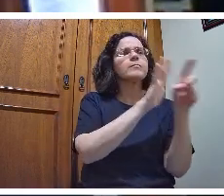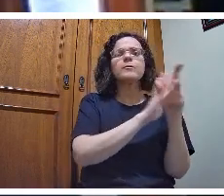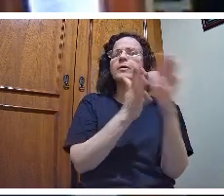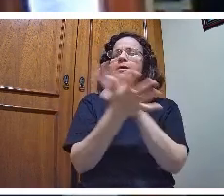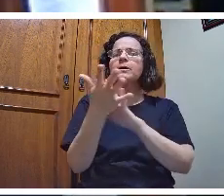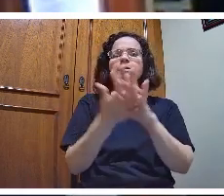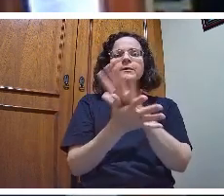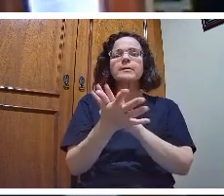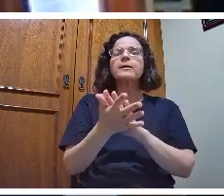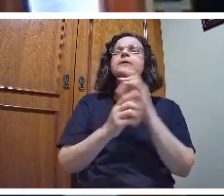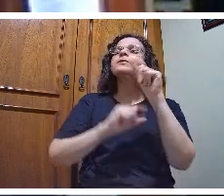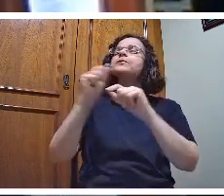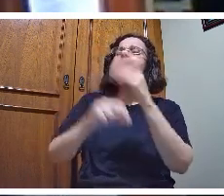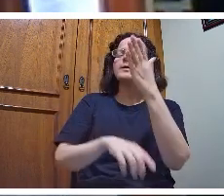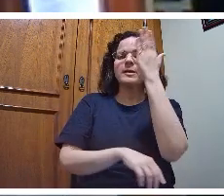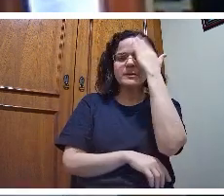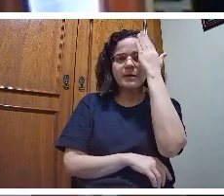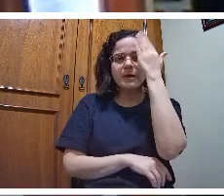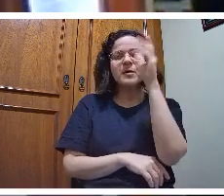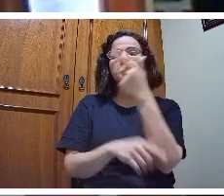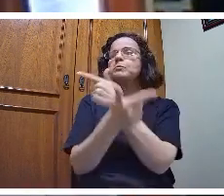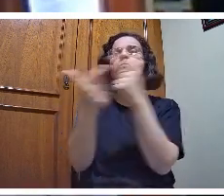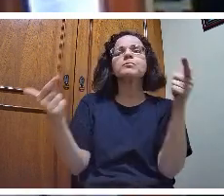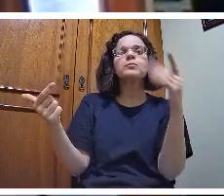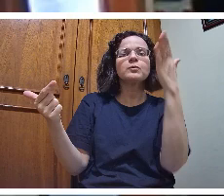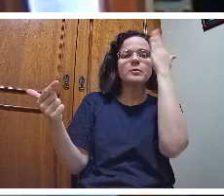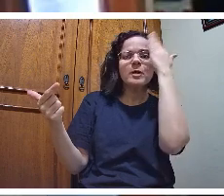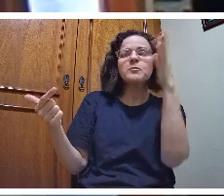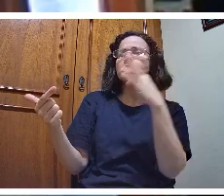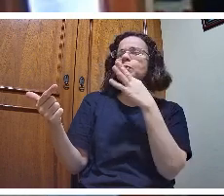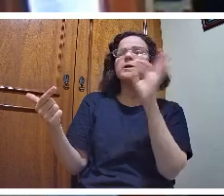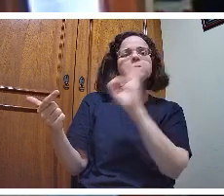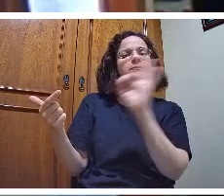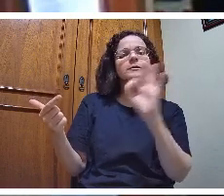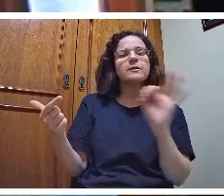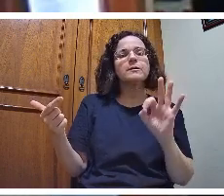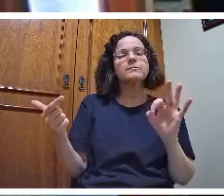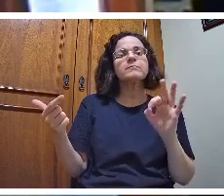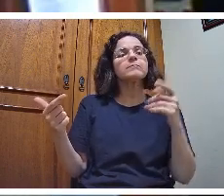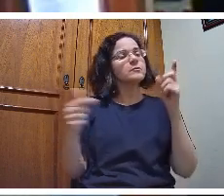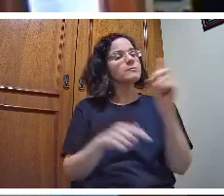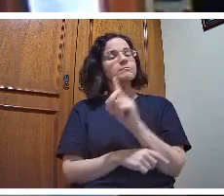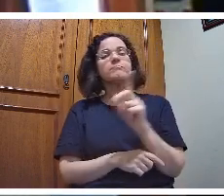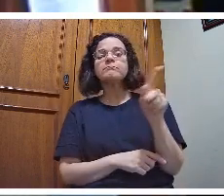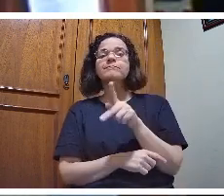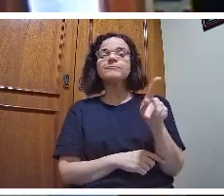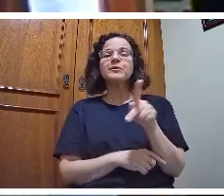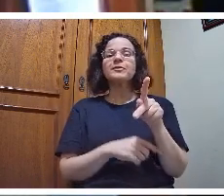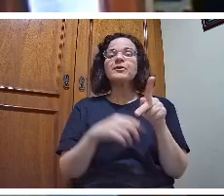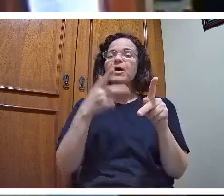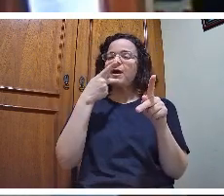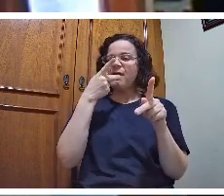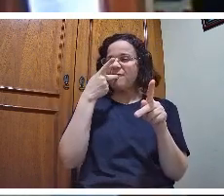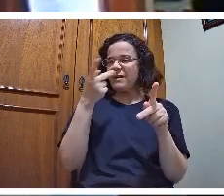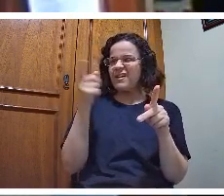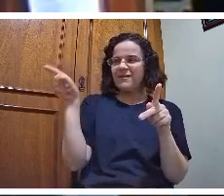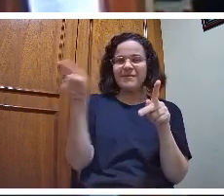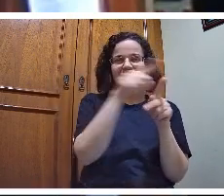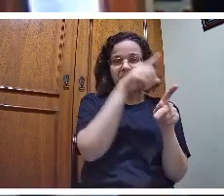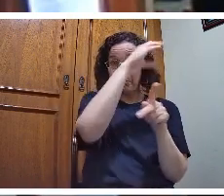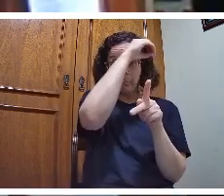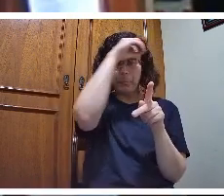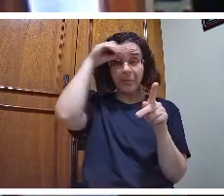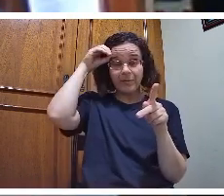é o conhecimento que ele já possui ele parte do pressuposto que o aluno não sabe por isso é que ele vai explicar o conteúdo então nós temos